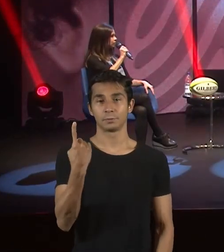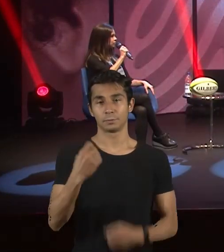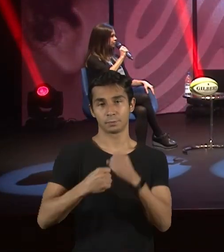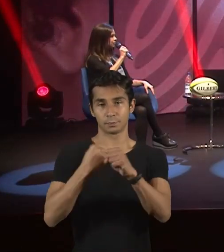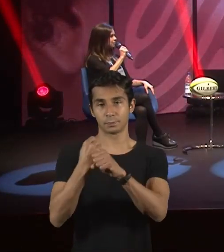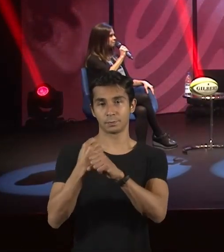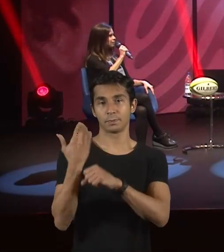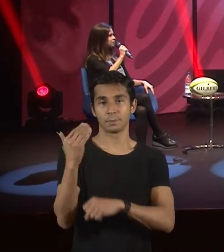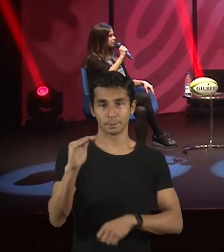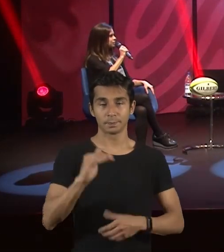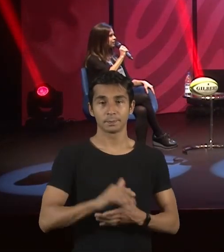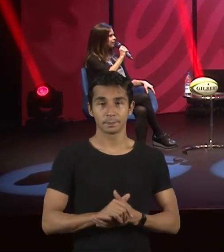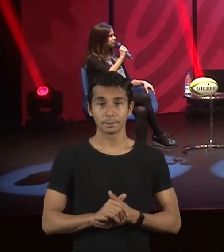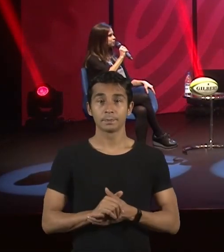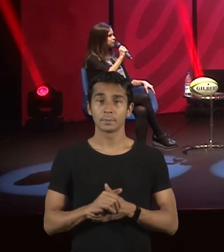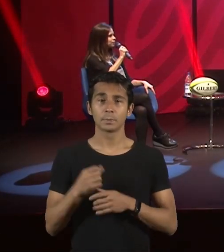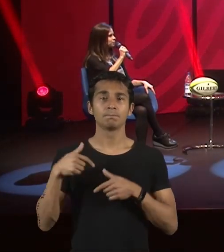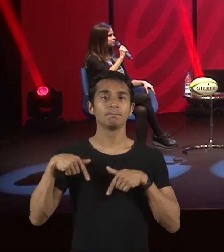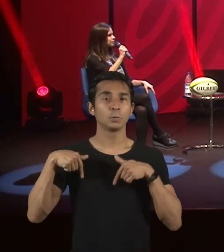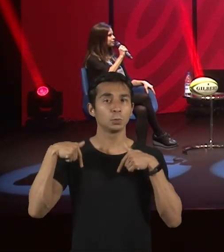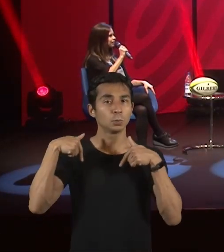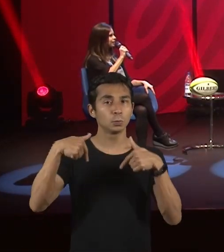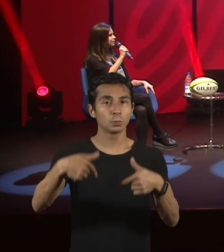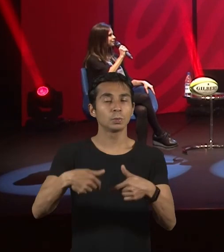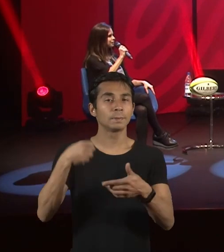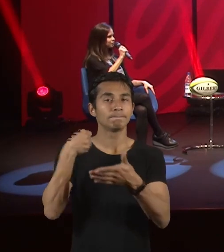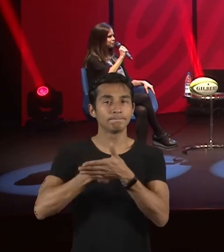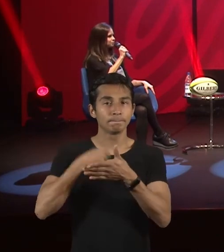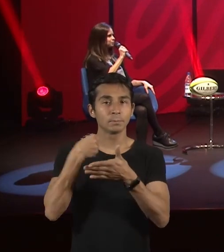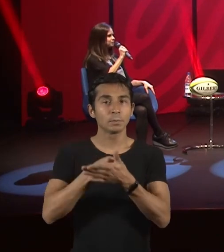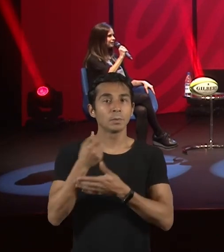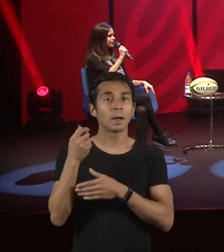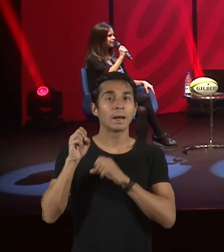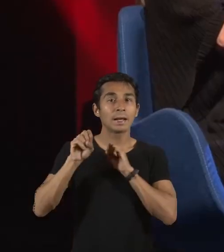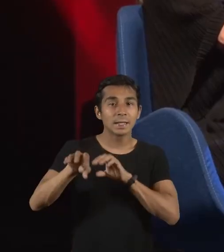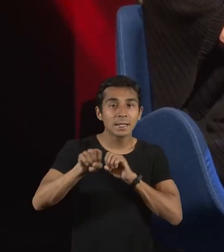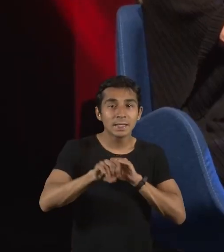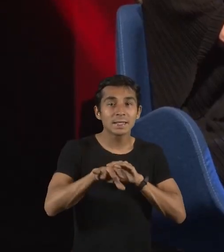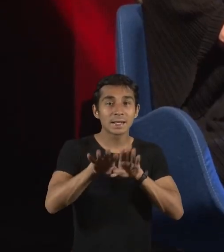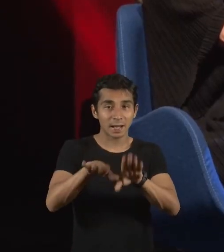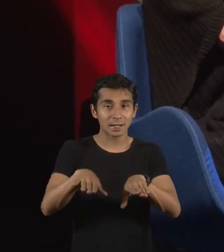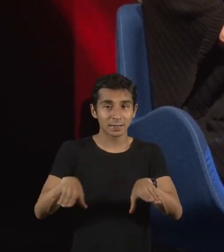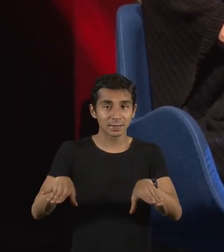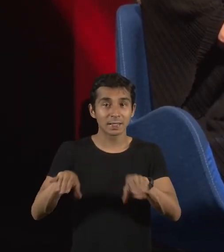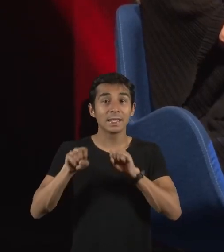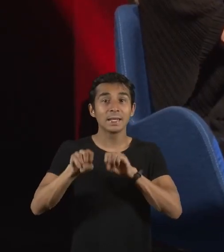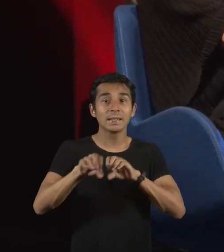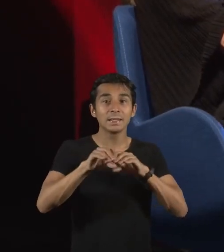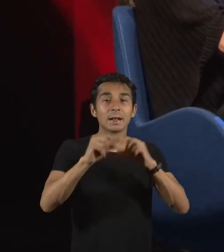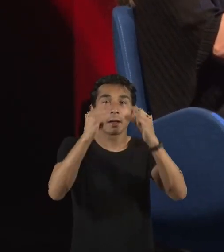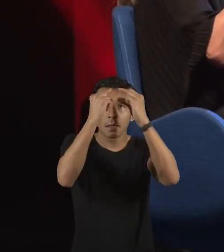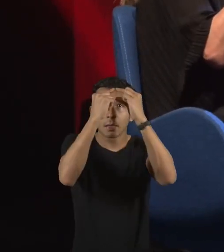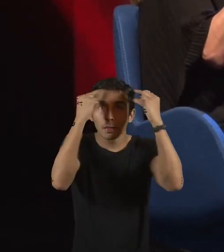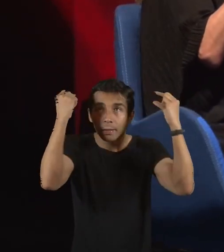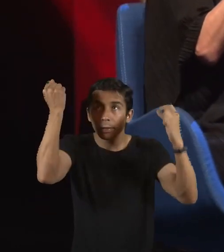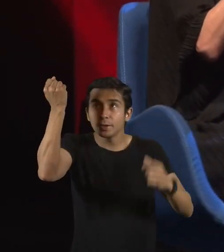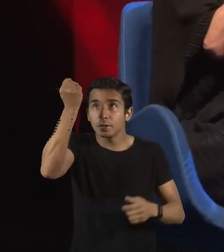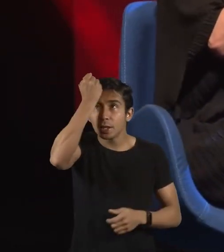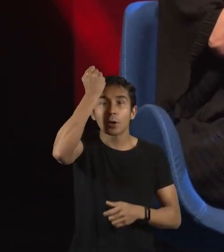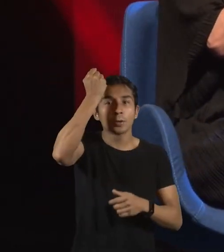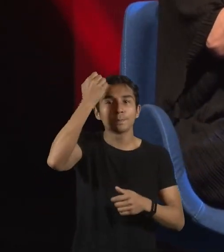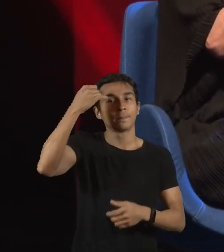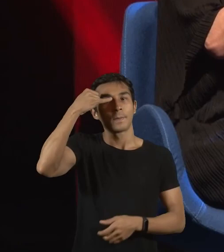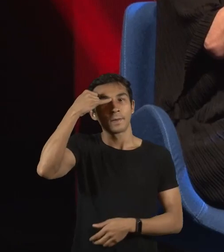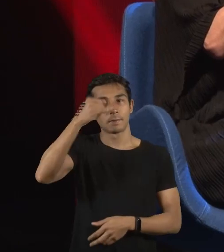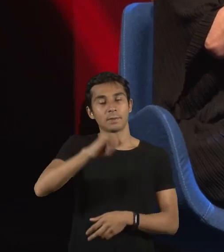constante para a gente criar os filhos sem estereótipos, isso é muito urgente, e é